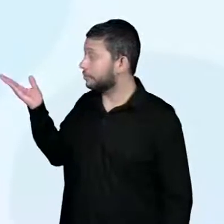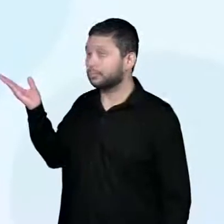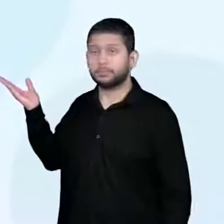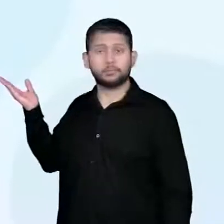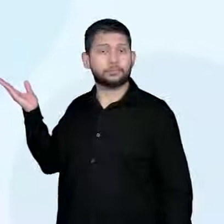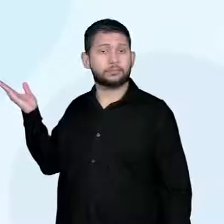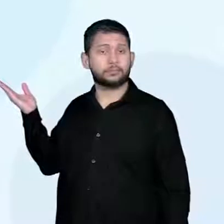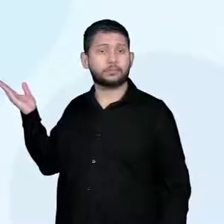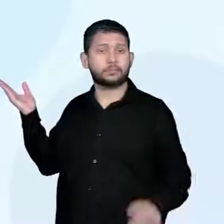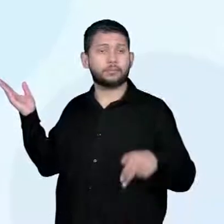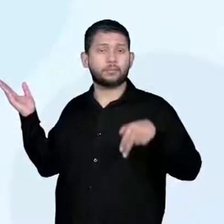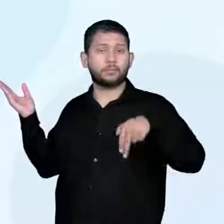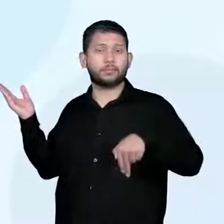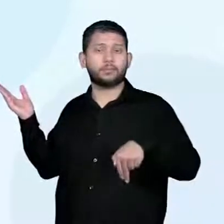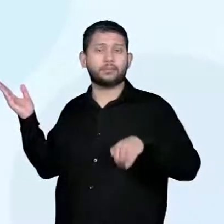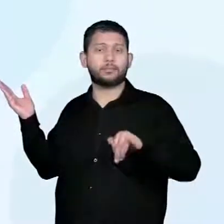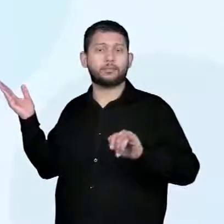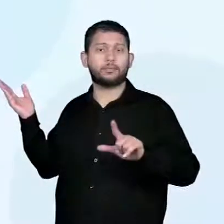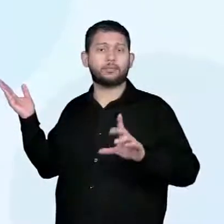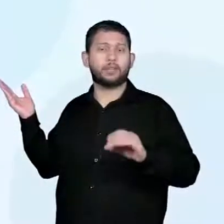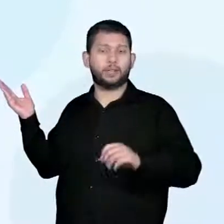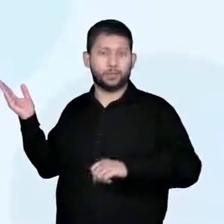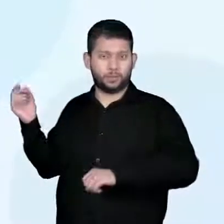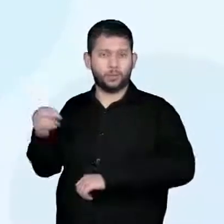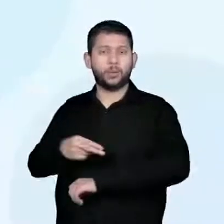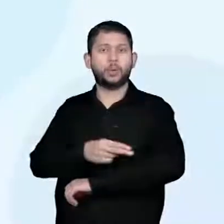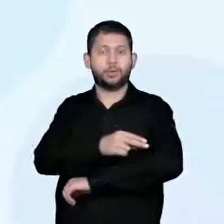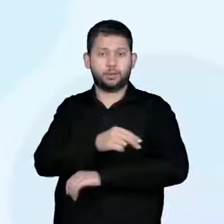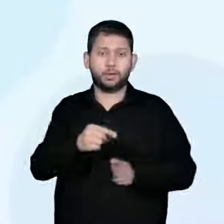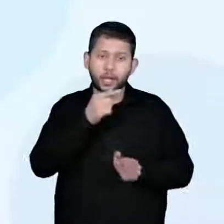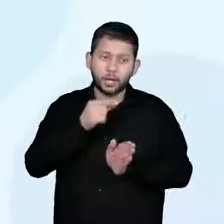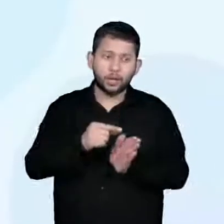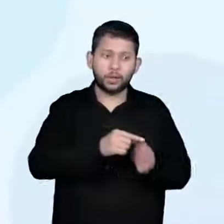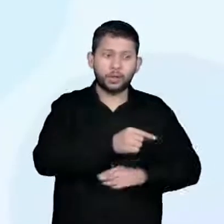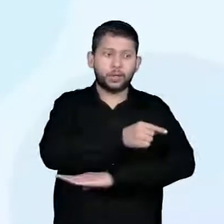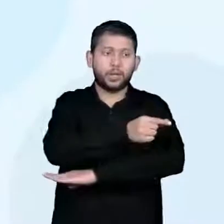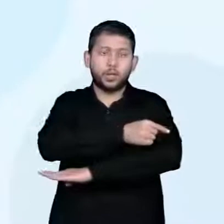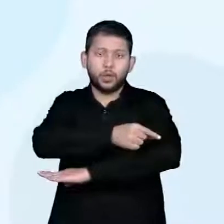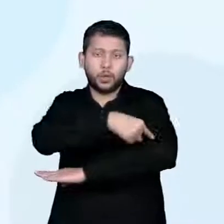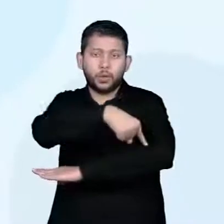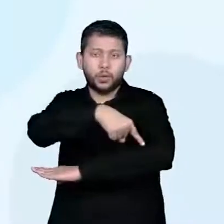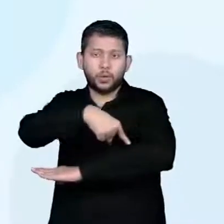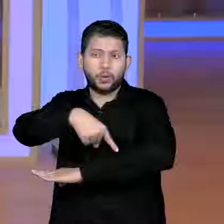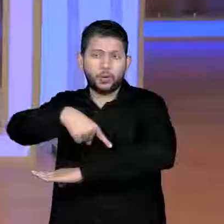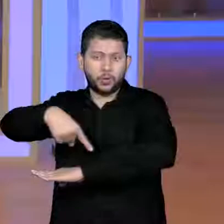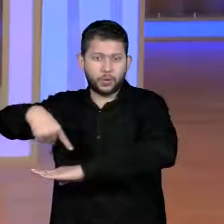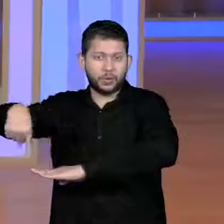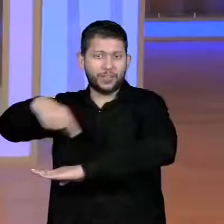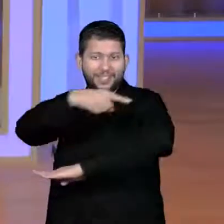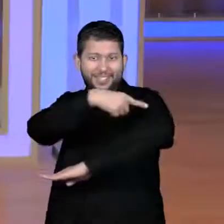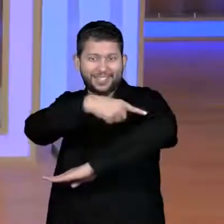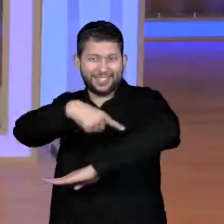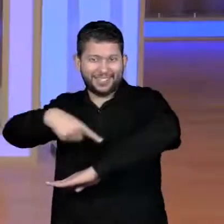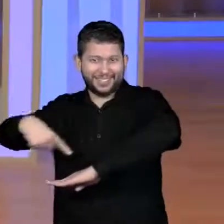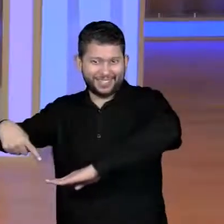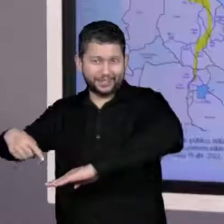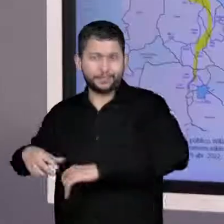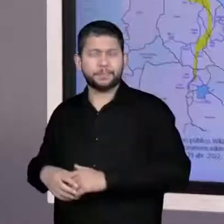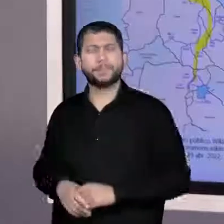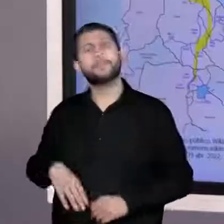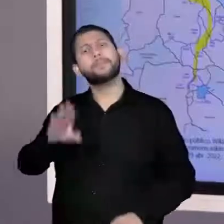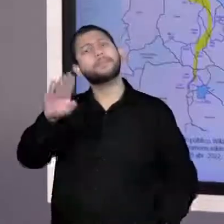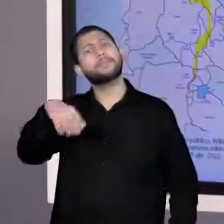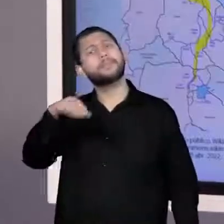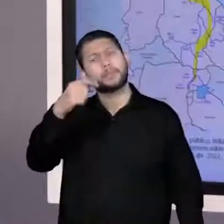E a gente já entendeu aí que, por causa do rio, teve fixação dos primeiros povos perto do rio. Agora, pensa comigo.